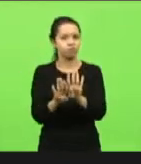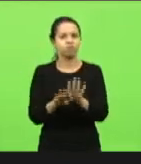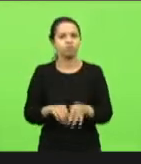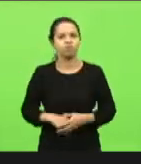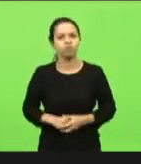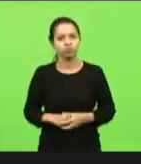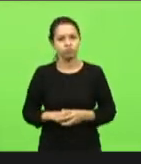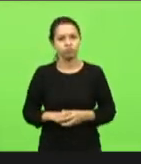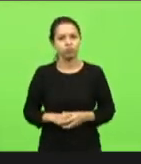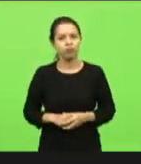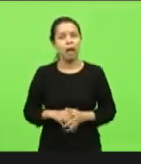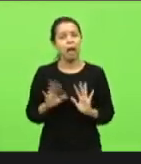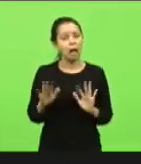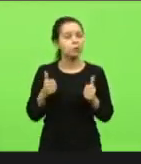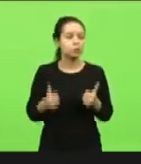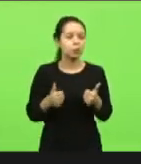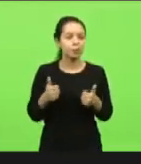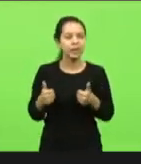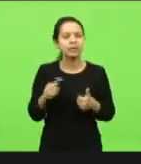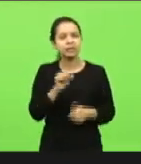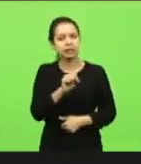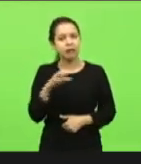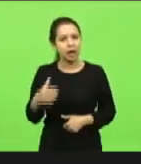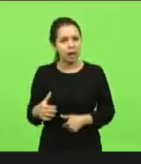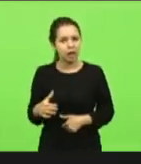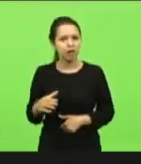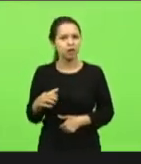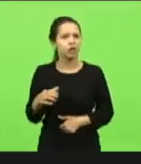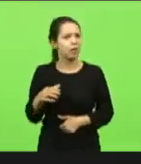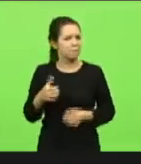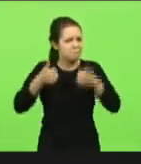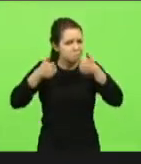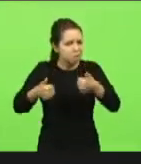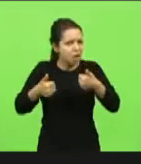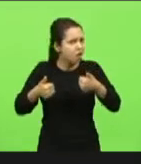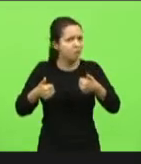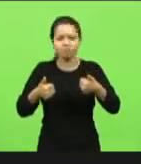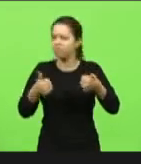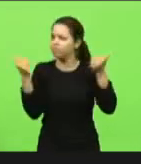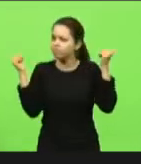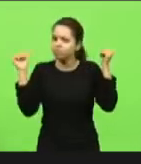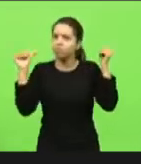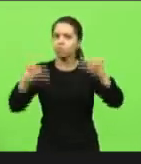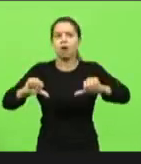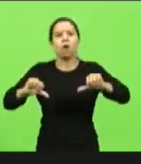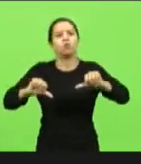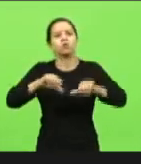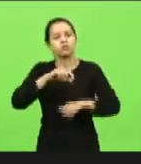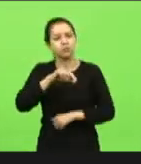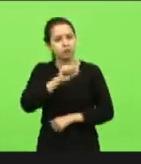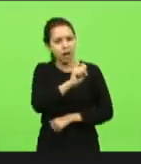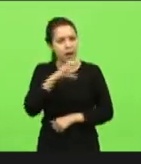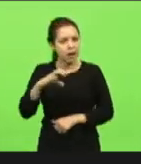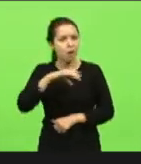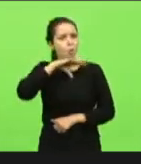ah tá tudo bem santa catarina tal cático não tá tudo bem tá mal tá mal e tudo